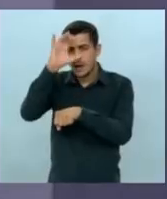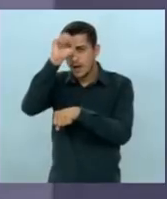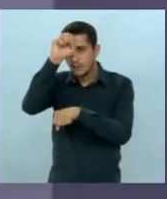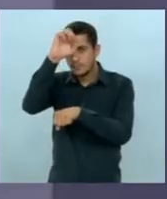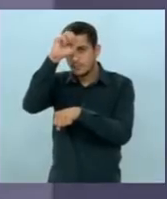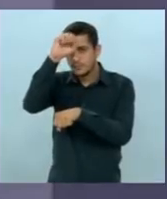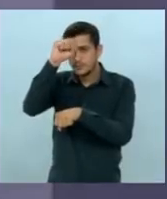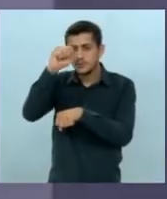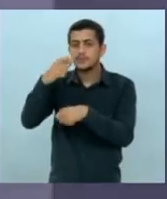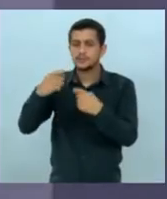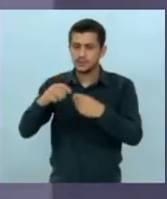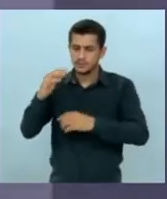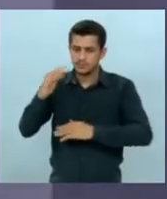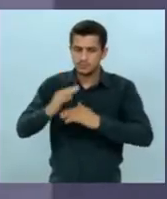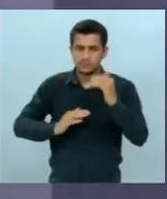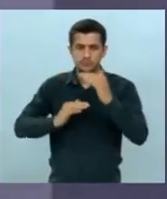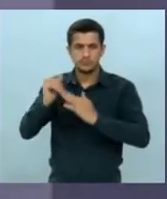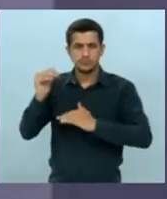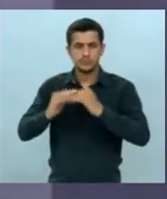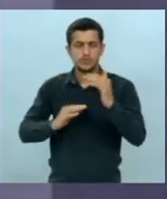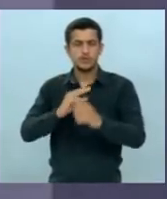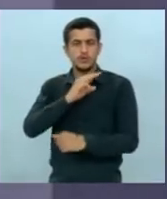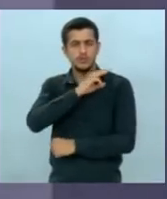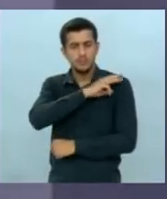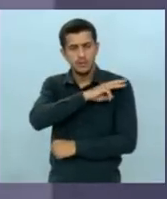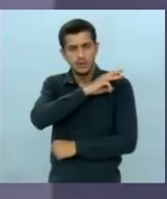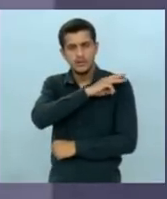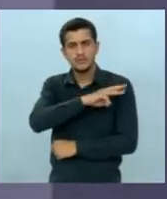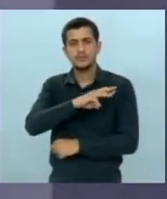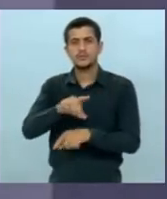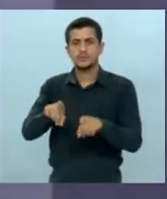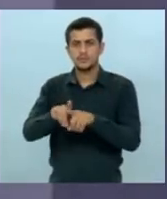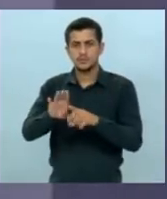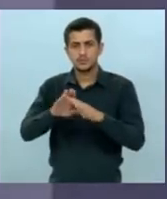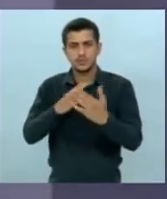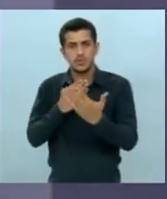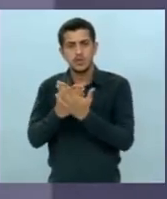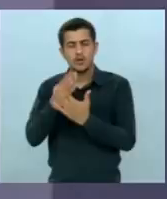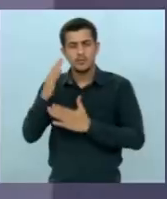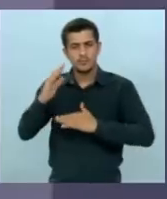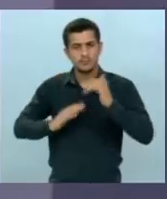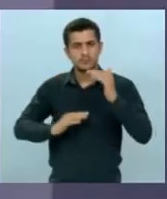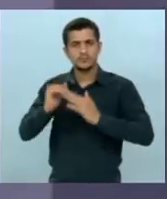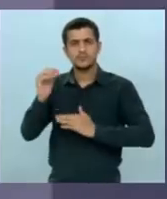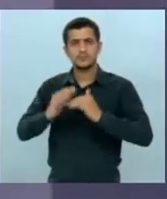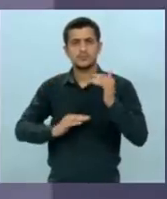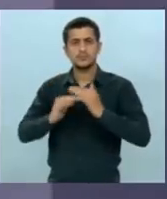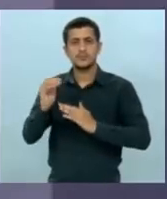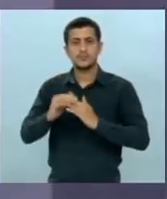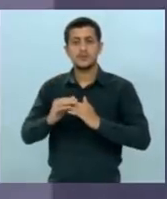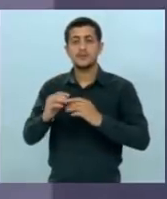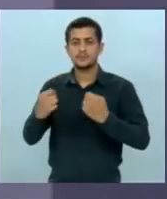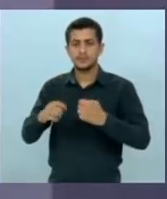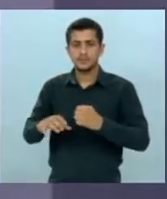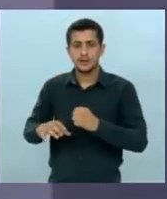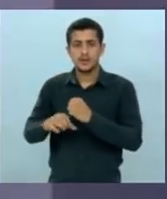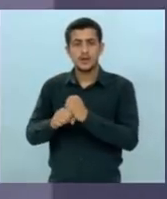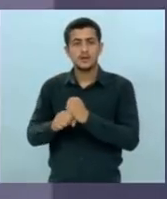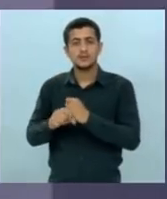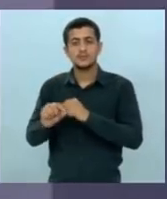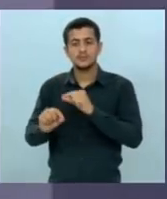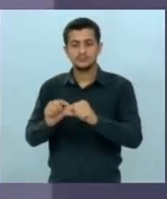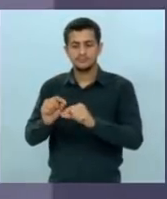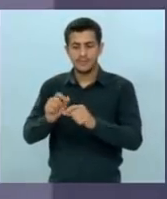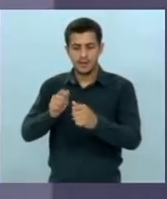que profissionalizar profissionalizar o nível médio criar escola profissionalizante mas nós temos mesmo é que incrementar a atividade